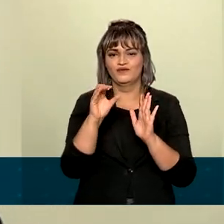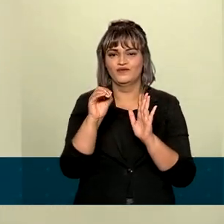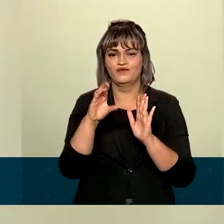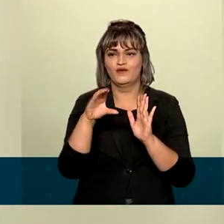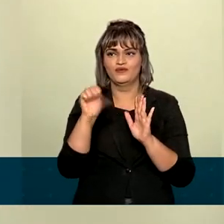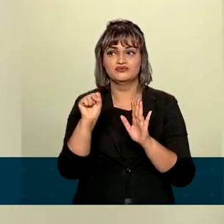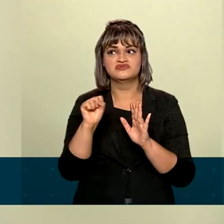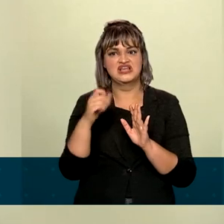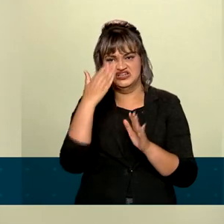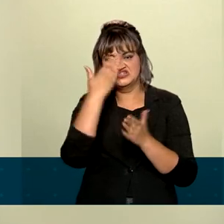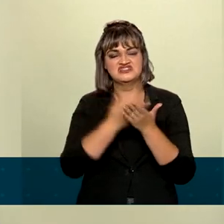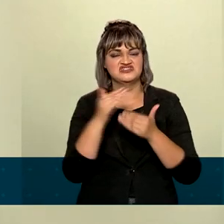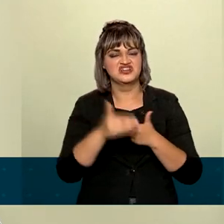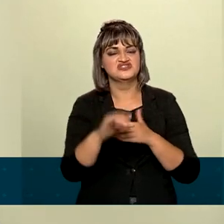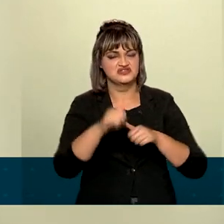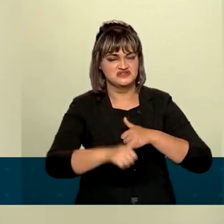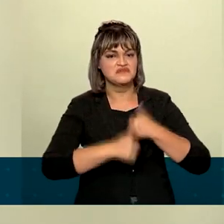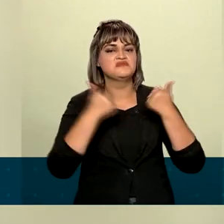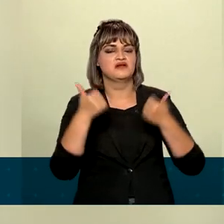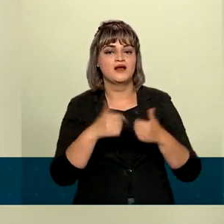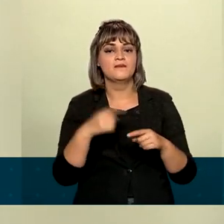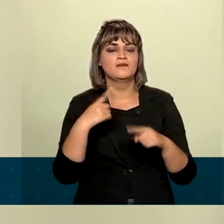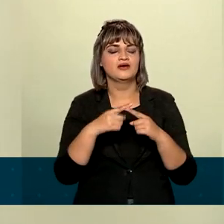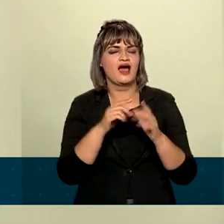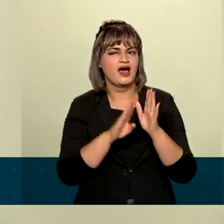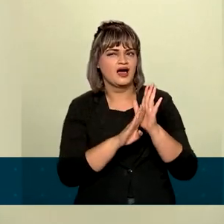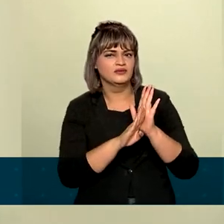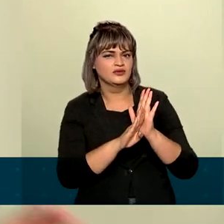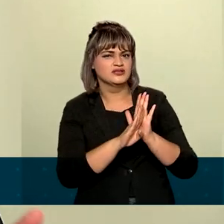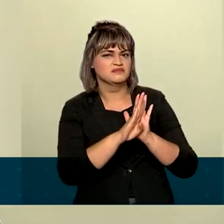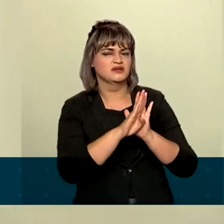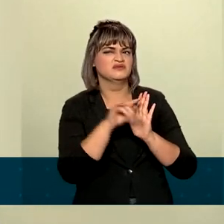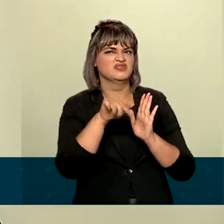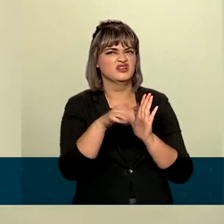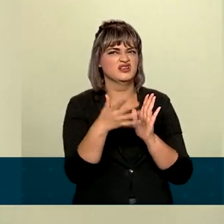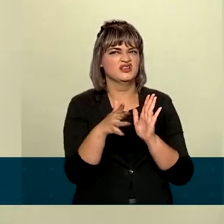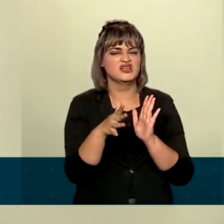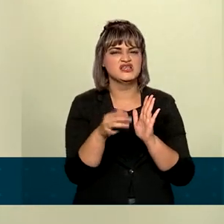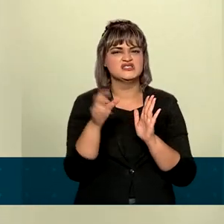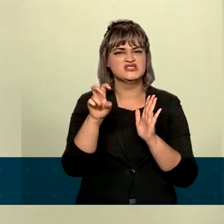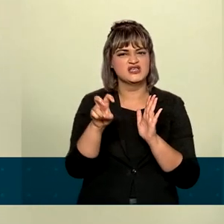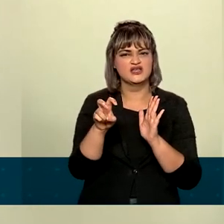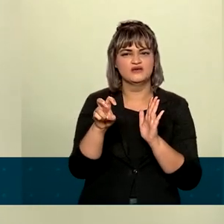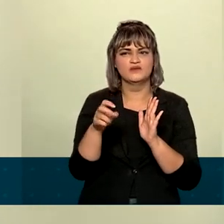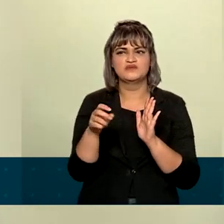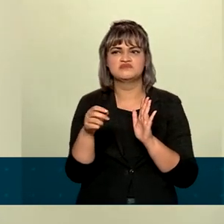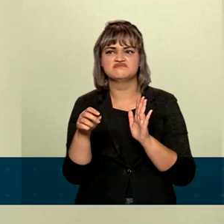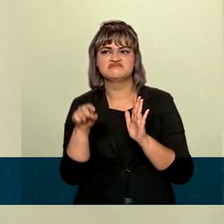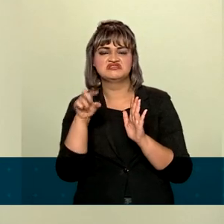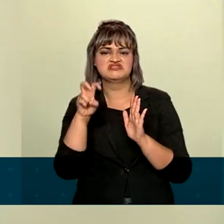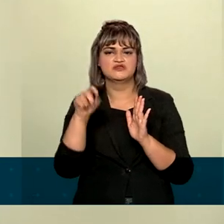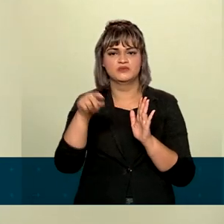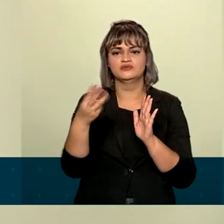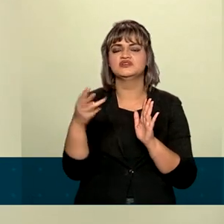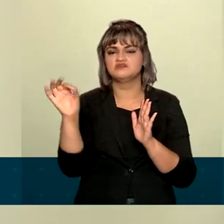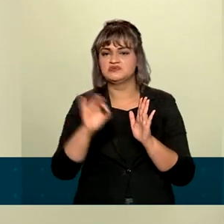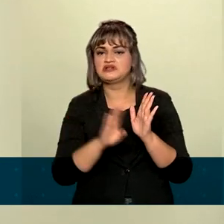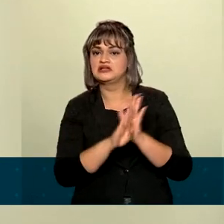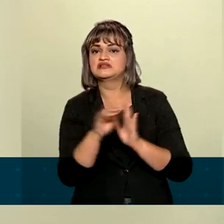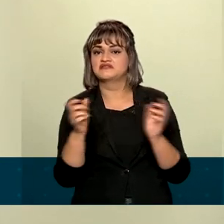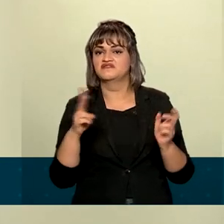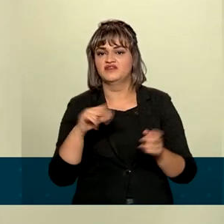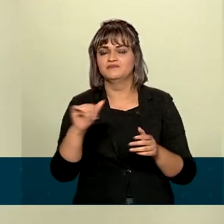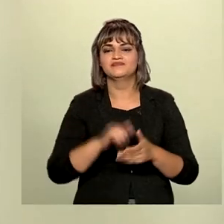vez mais prováveis, onde ali eles apontam um crescimento para este ano de alguma coisa entre 5% e 5,3%.